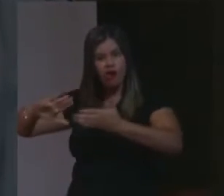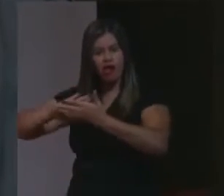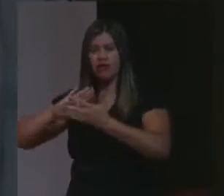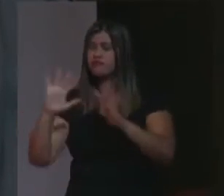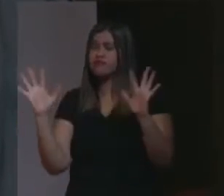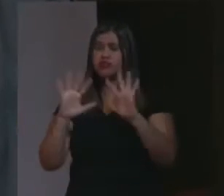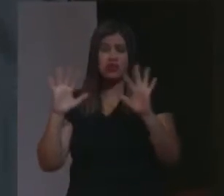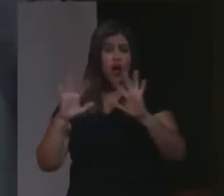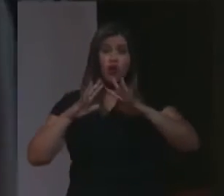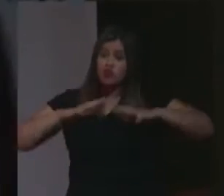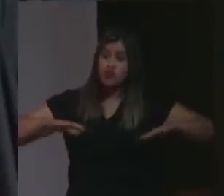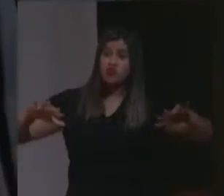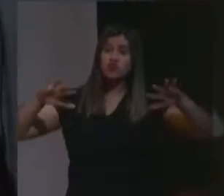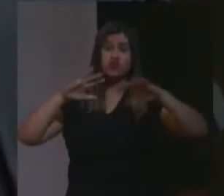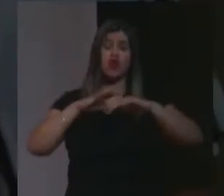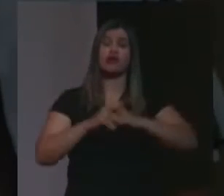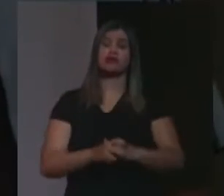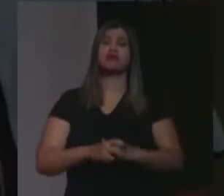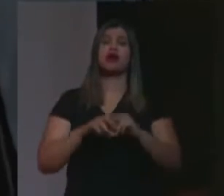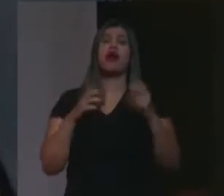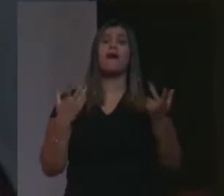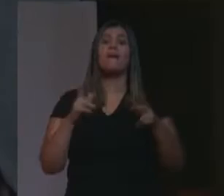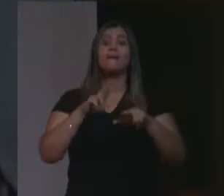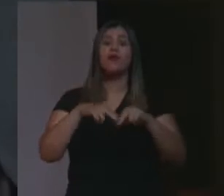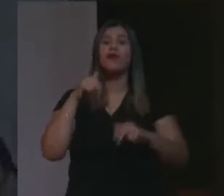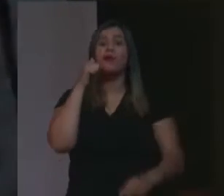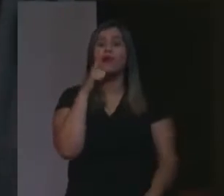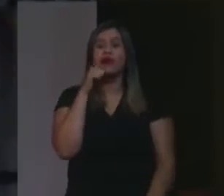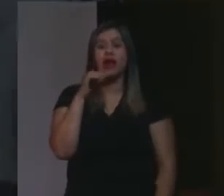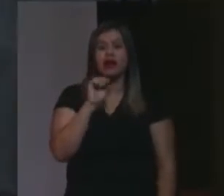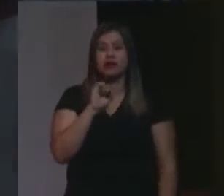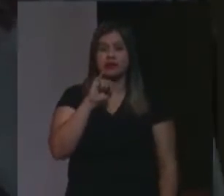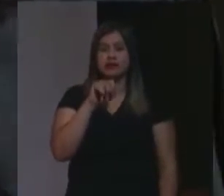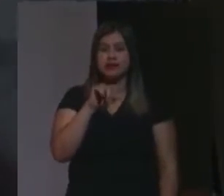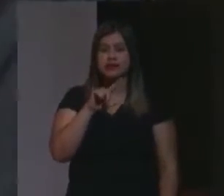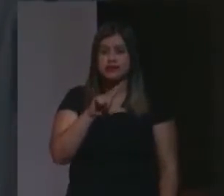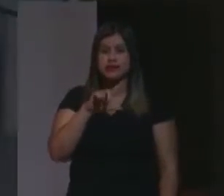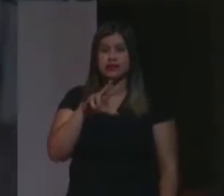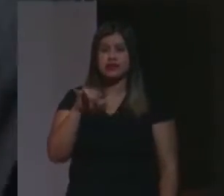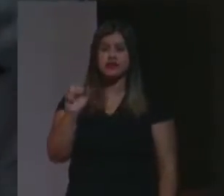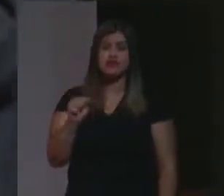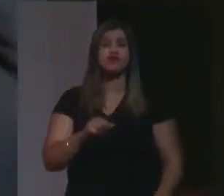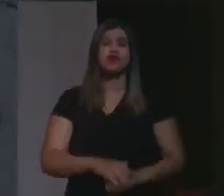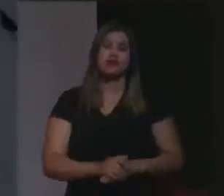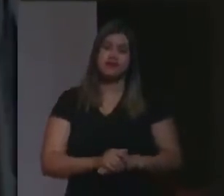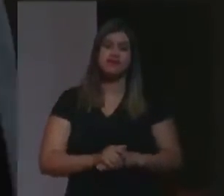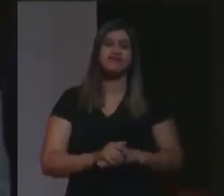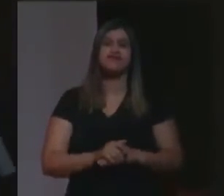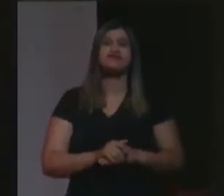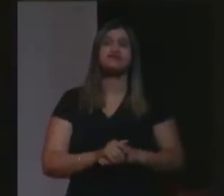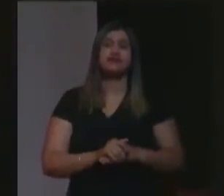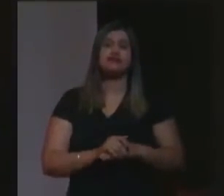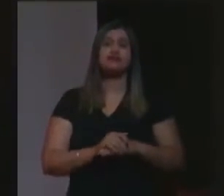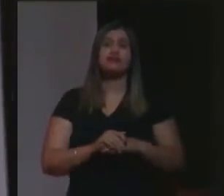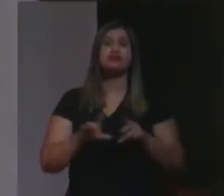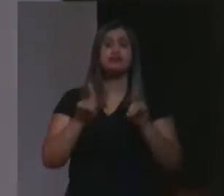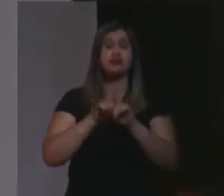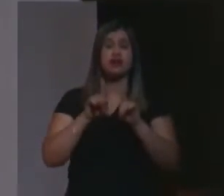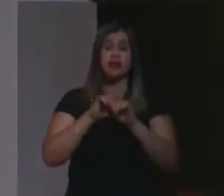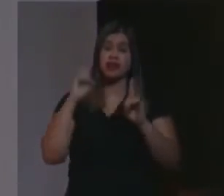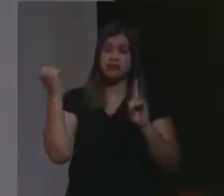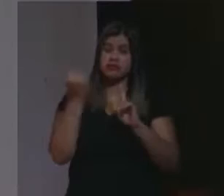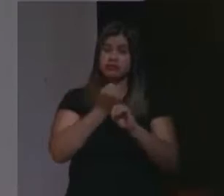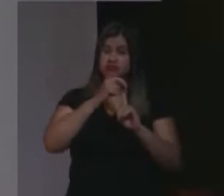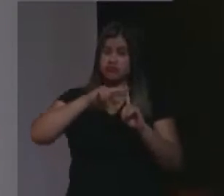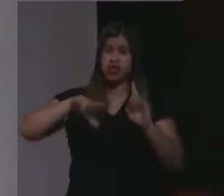indiscriminadamente, é por isso que a Silvia Steiner, e vejam, há um crime muito parecido com o genocídio que está aqui na denúncia